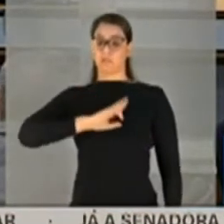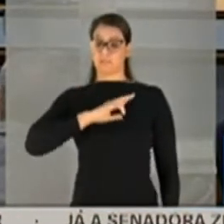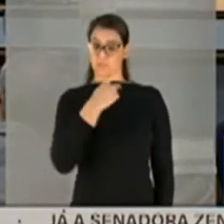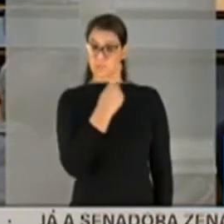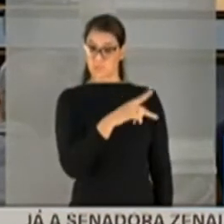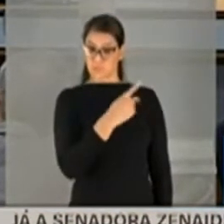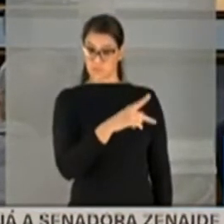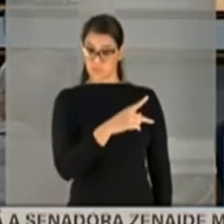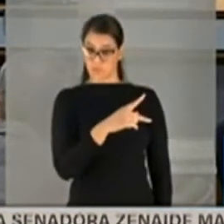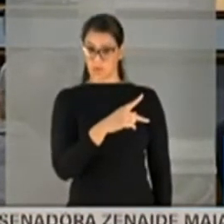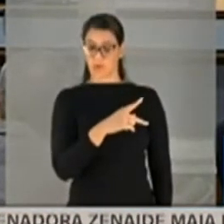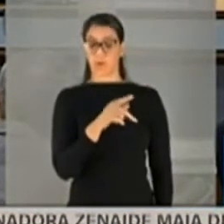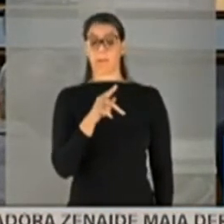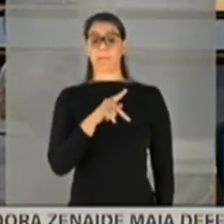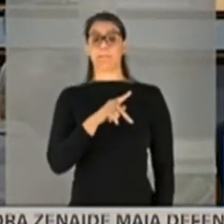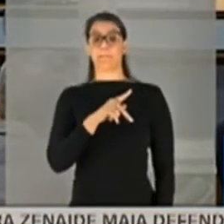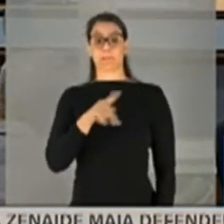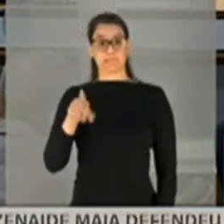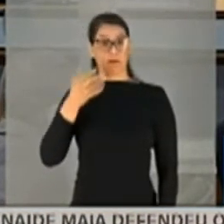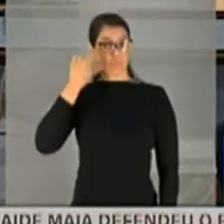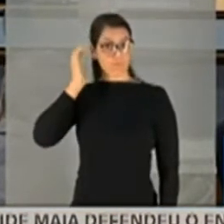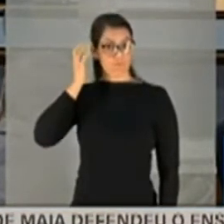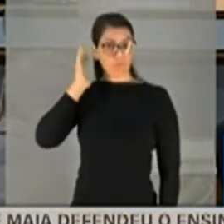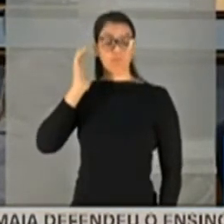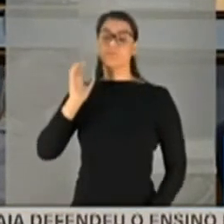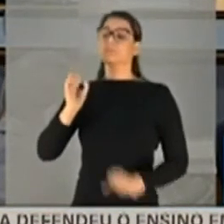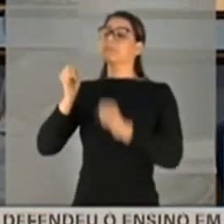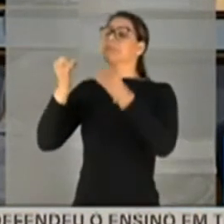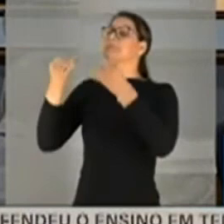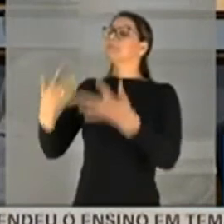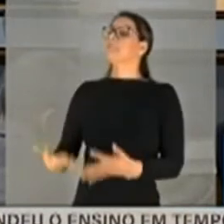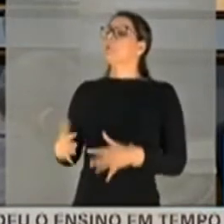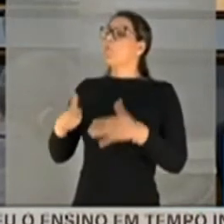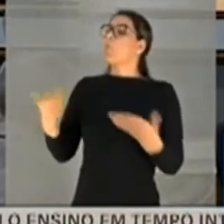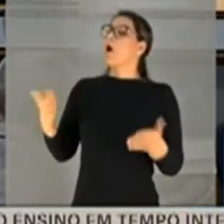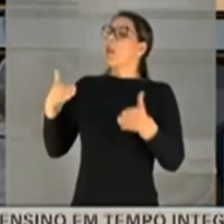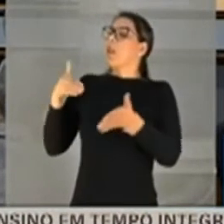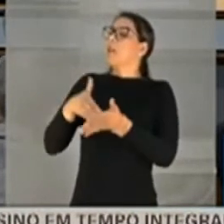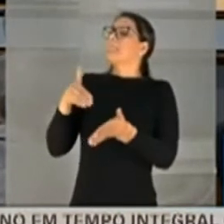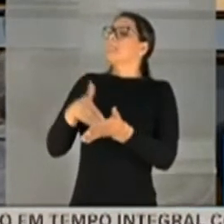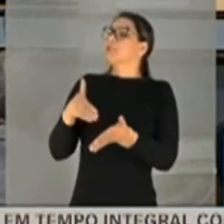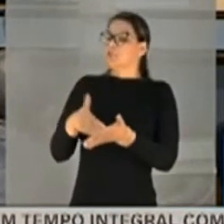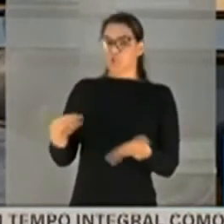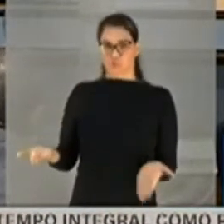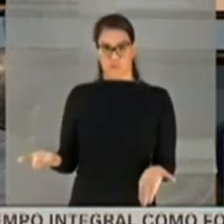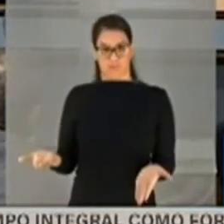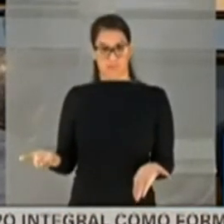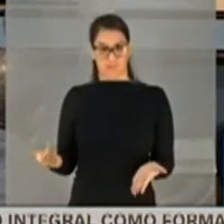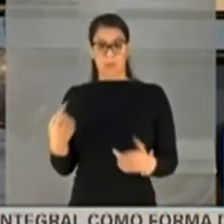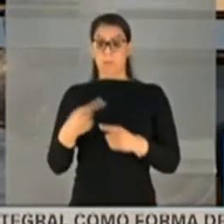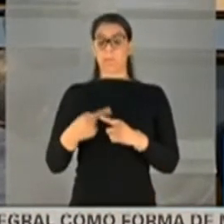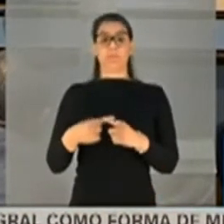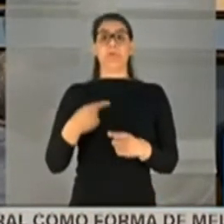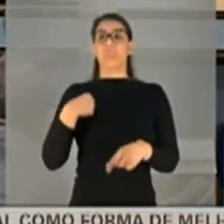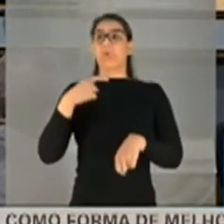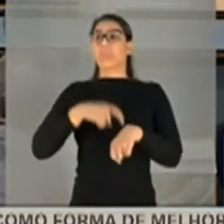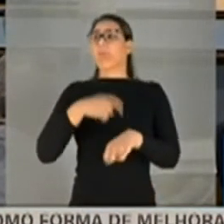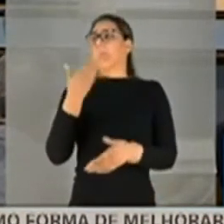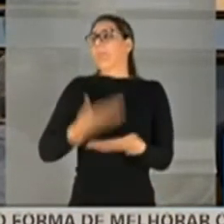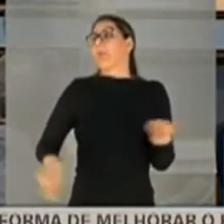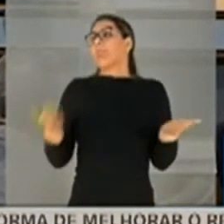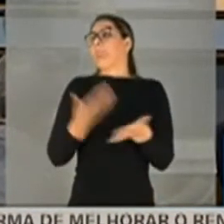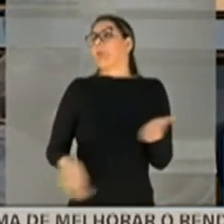para que o presidente Fux possa dizer quais são os limites. Exatamente. eu não vou perder meu tempo,